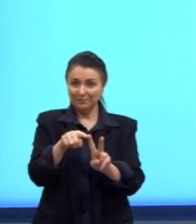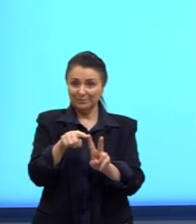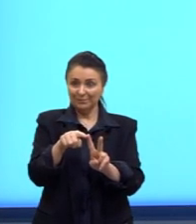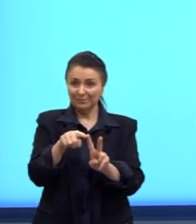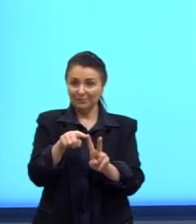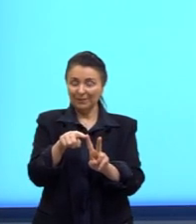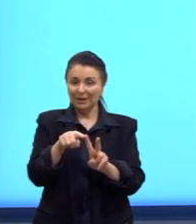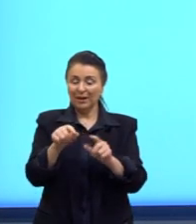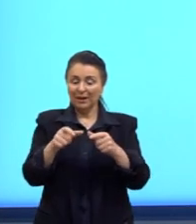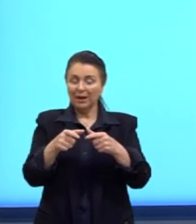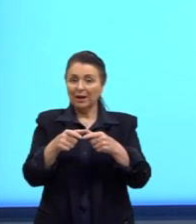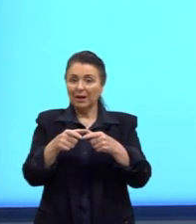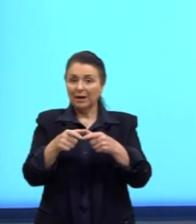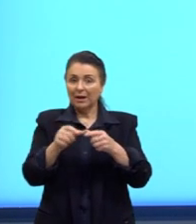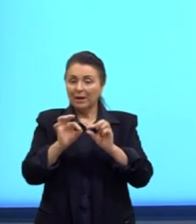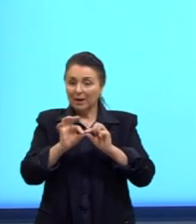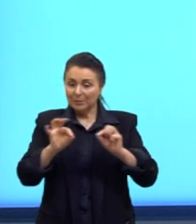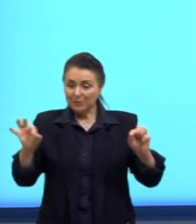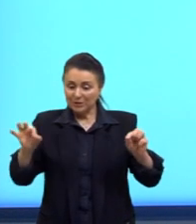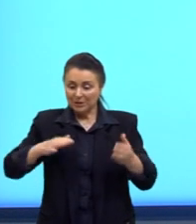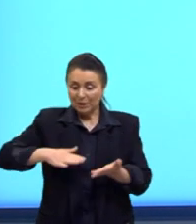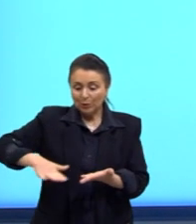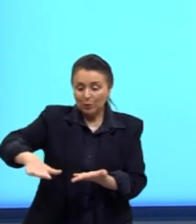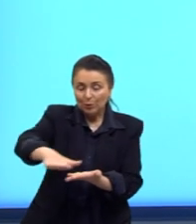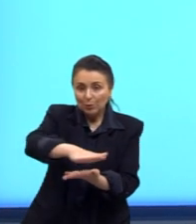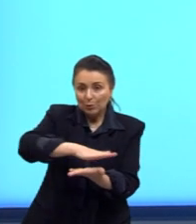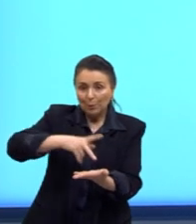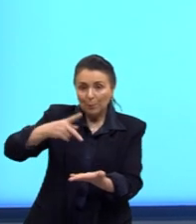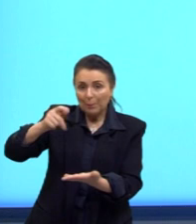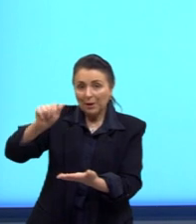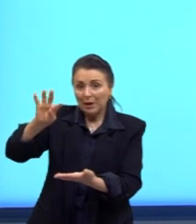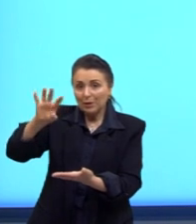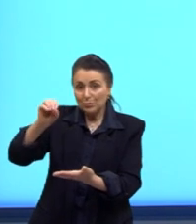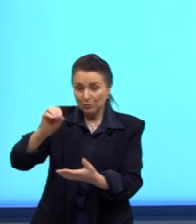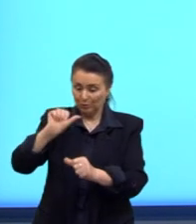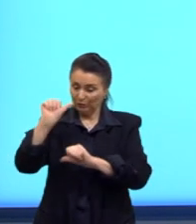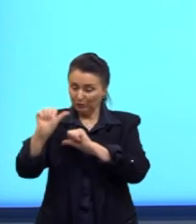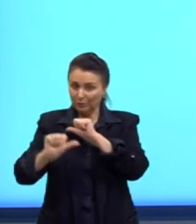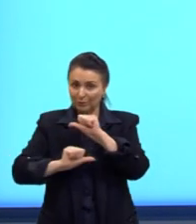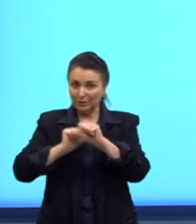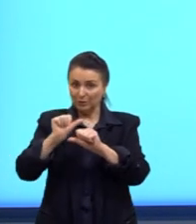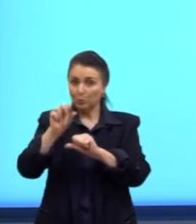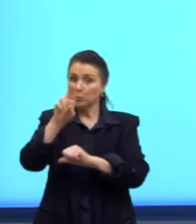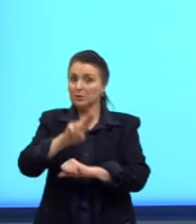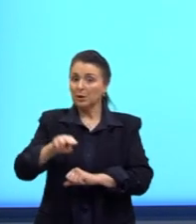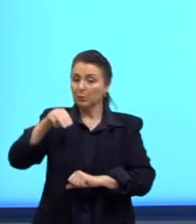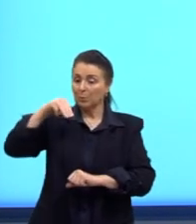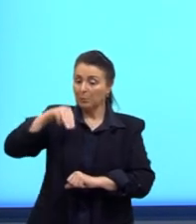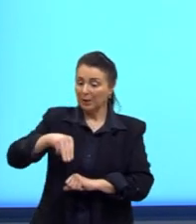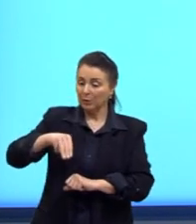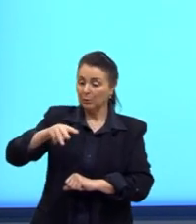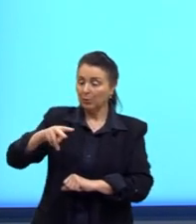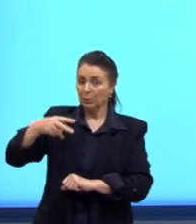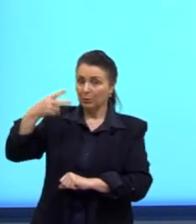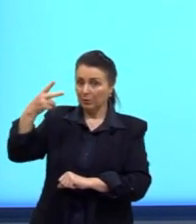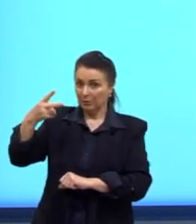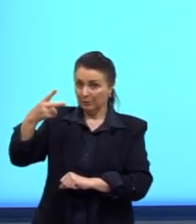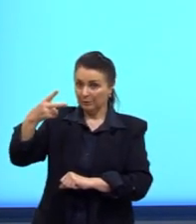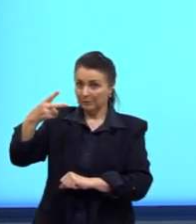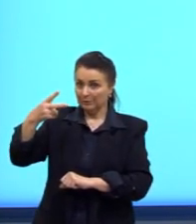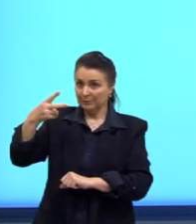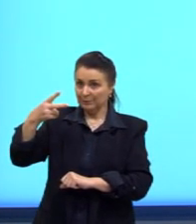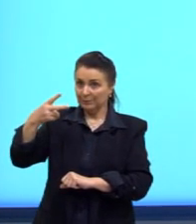A medida da área do pátio do museu a ser revitalizada em metro quadrado está no intervalo.